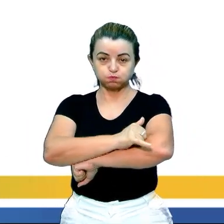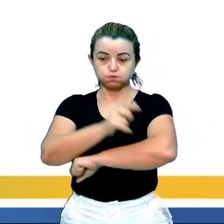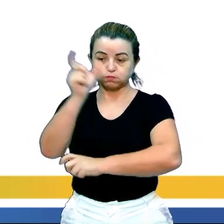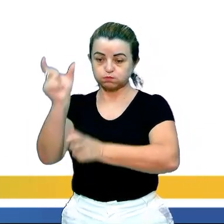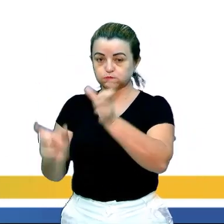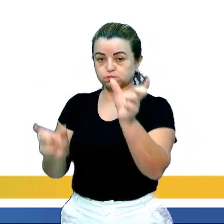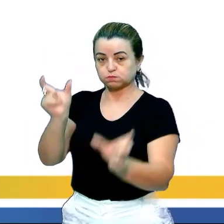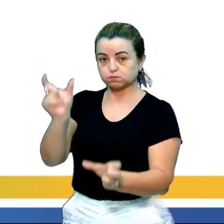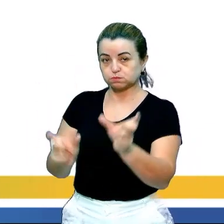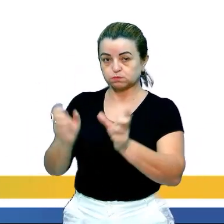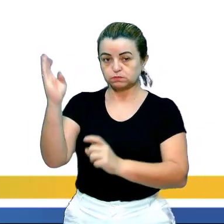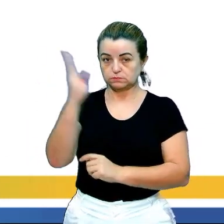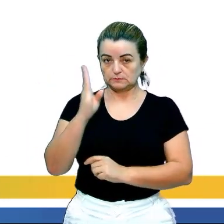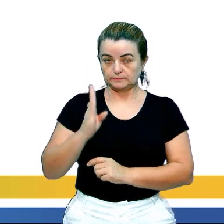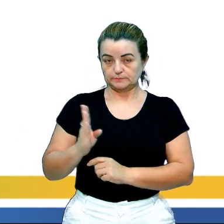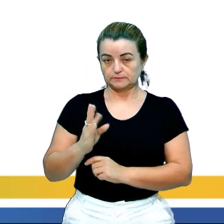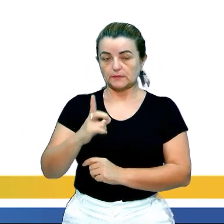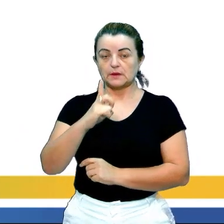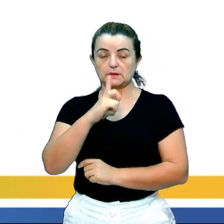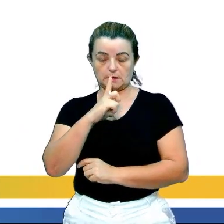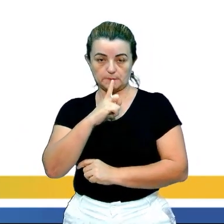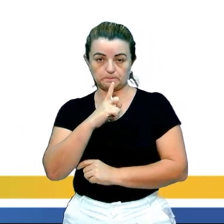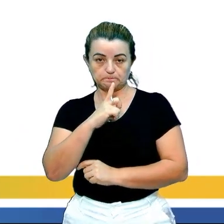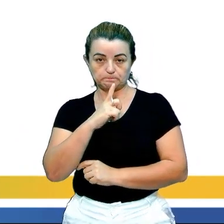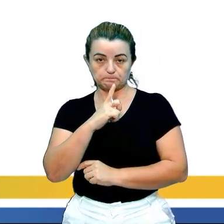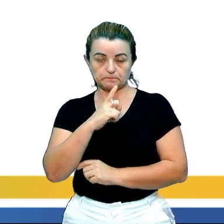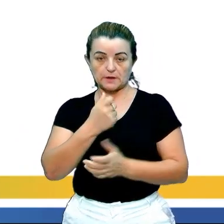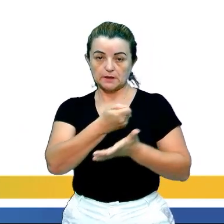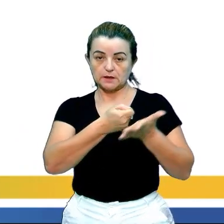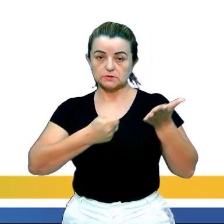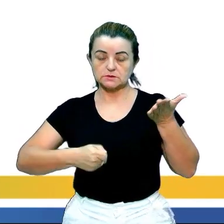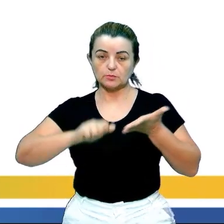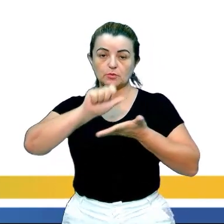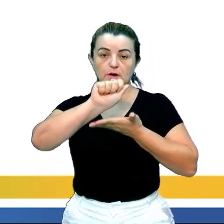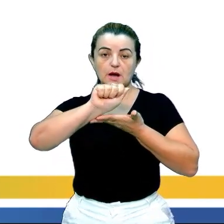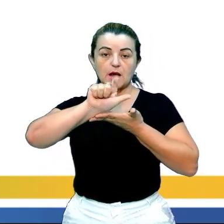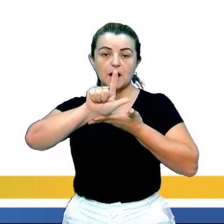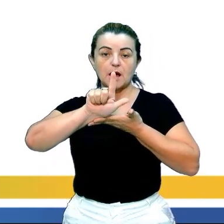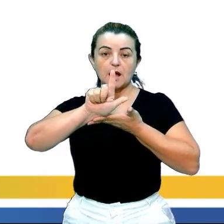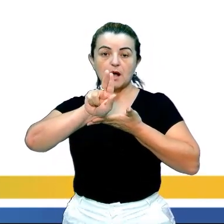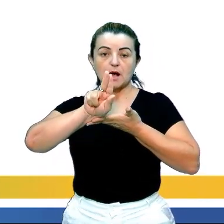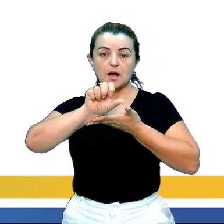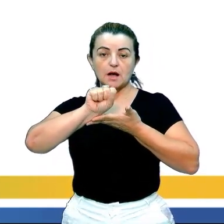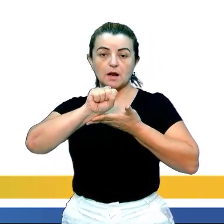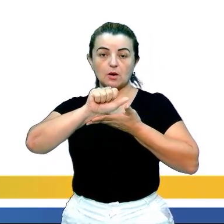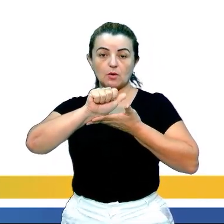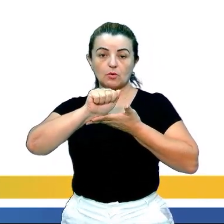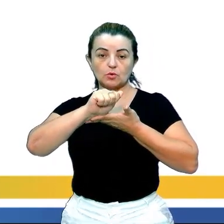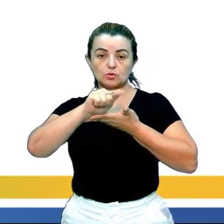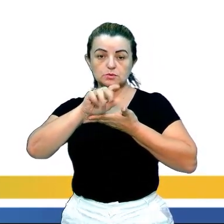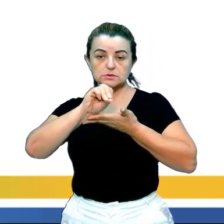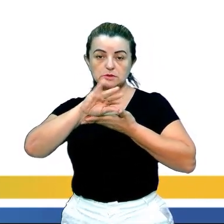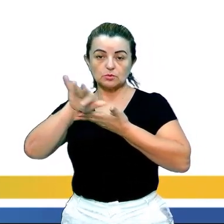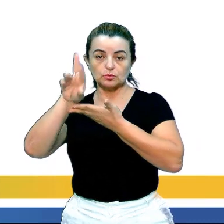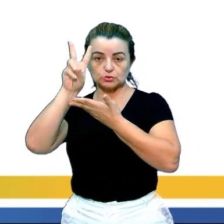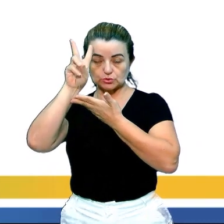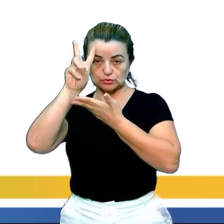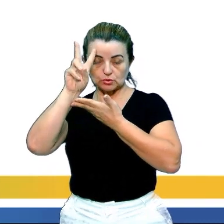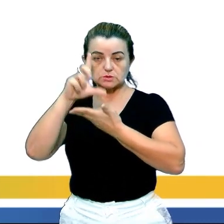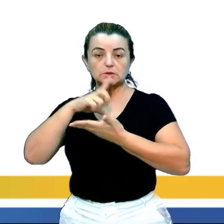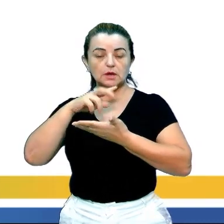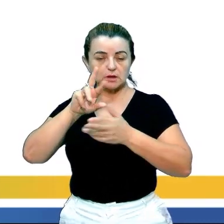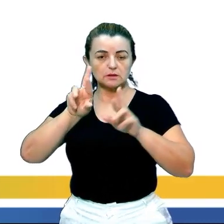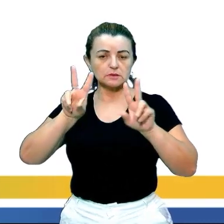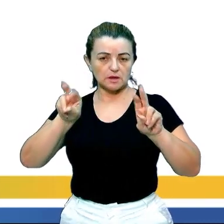Lá nas redações por alusões históricas, nós trabalhamos essa temática e trabalhamos outras temáticas